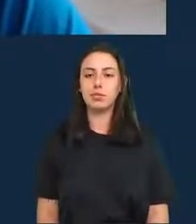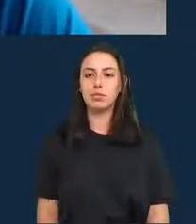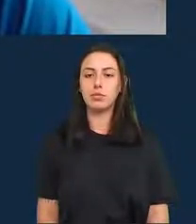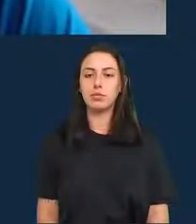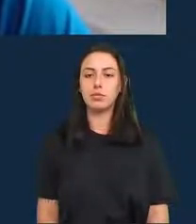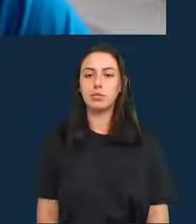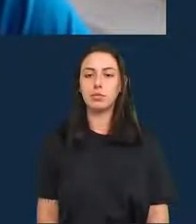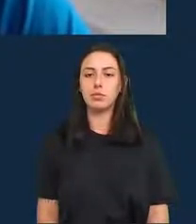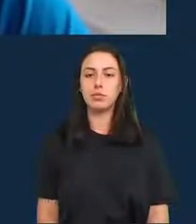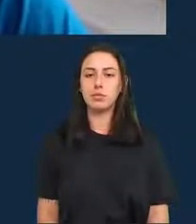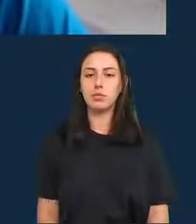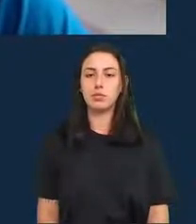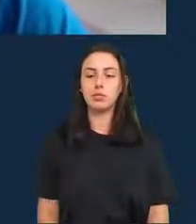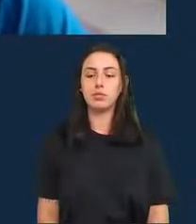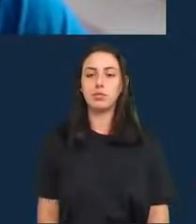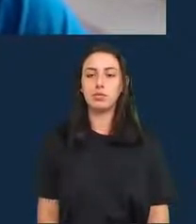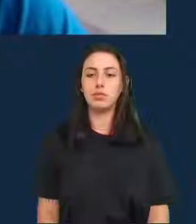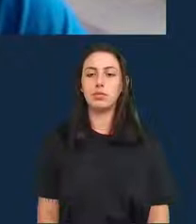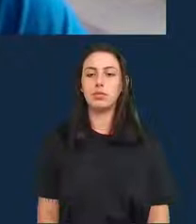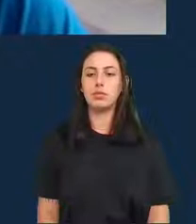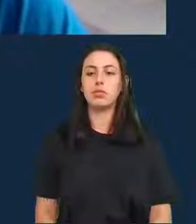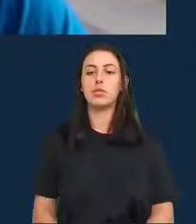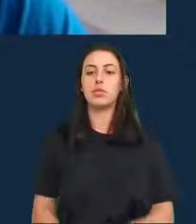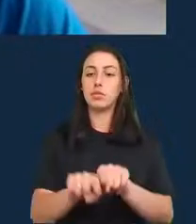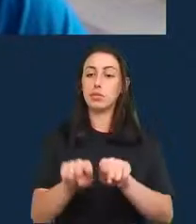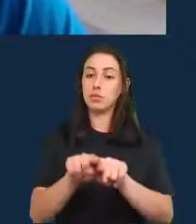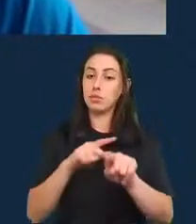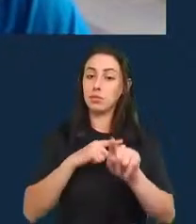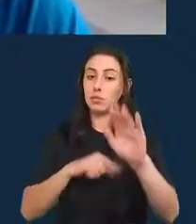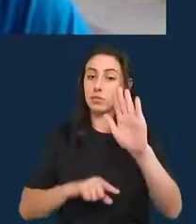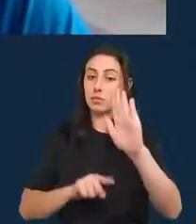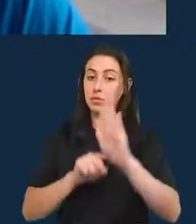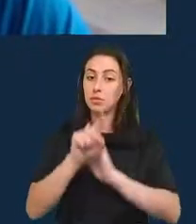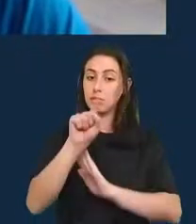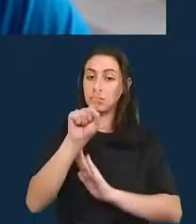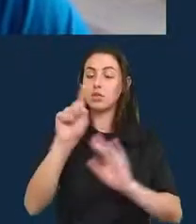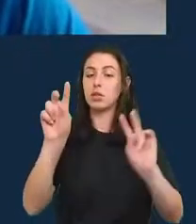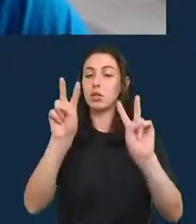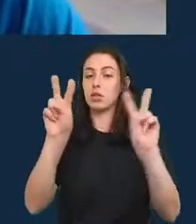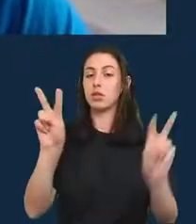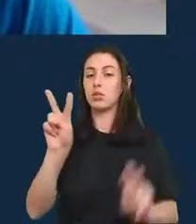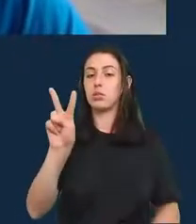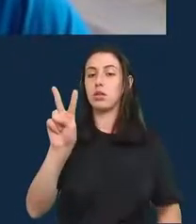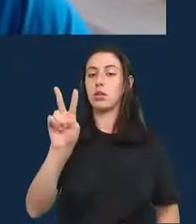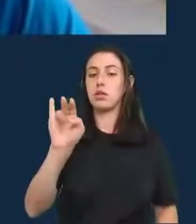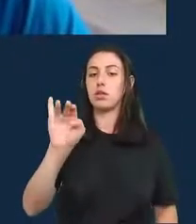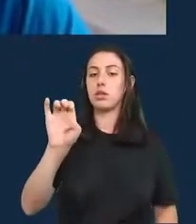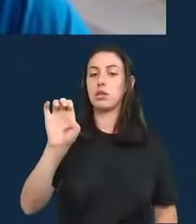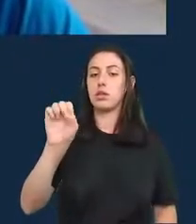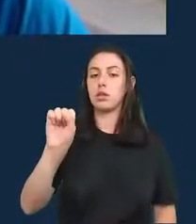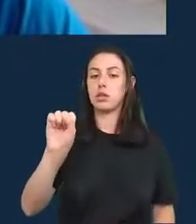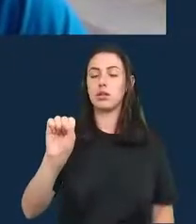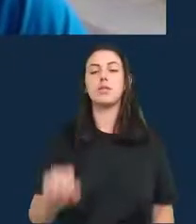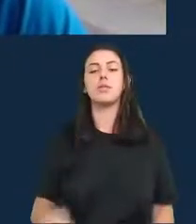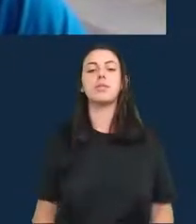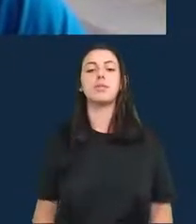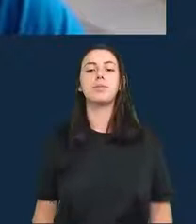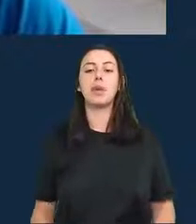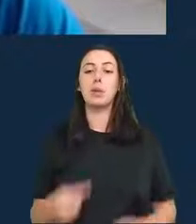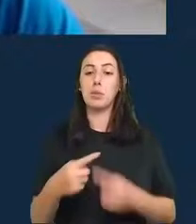pergunta sobre bias, sobre viés, ela pergunta, será que usar o seu próprio modelo